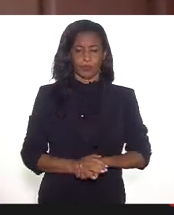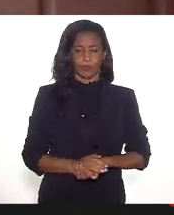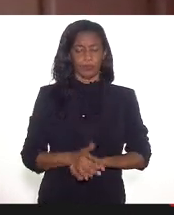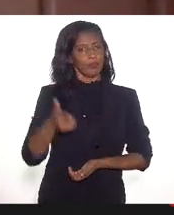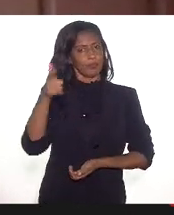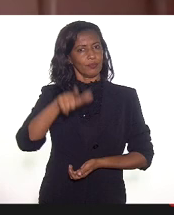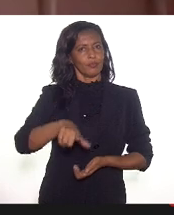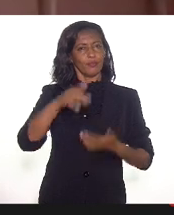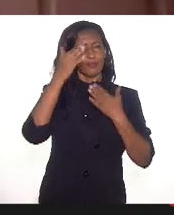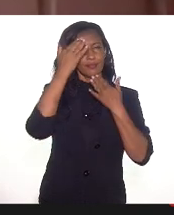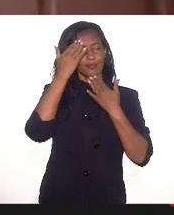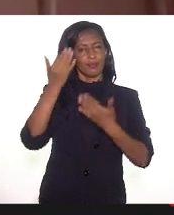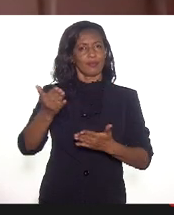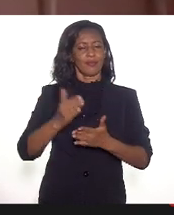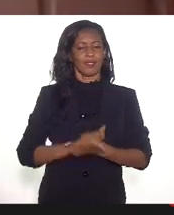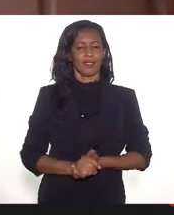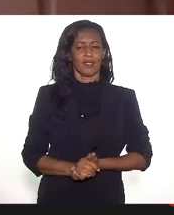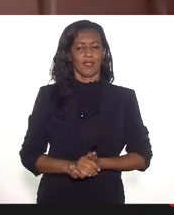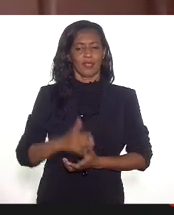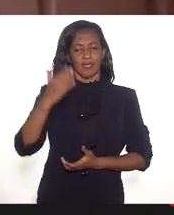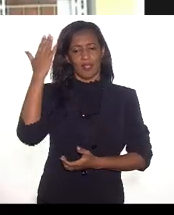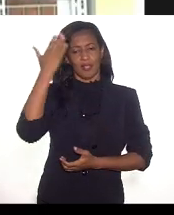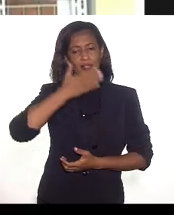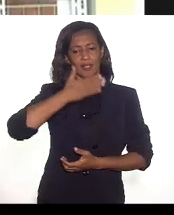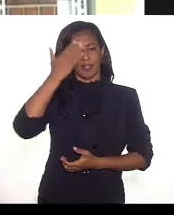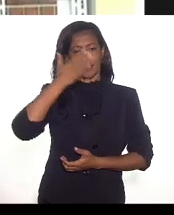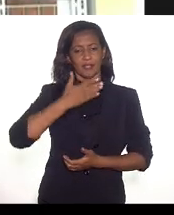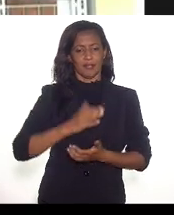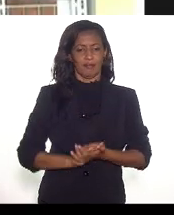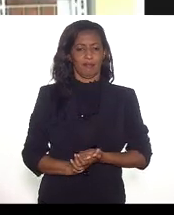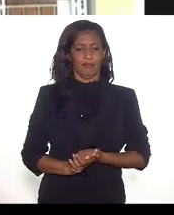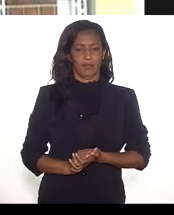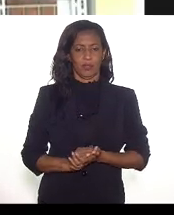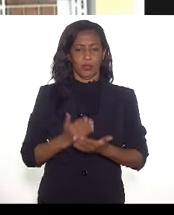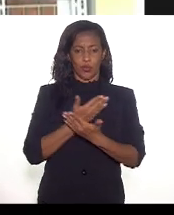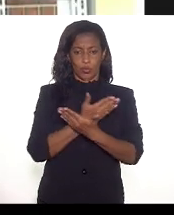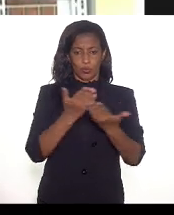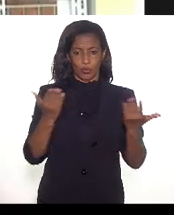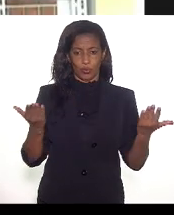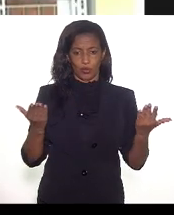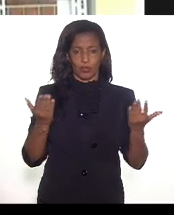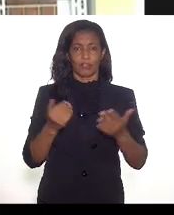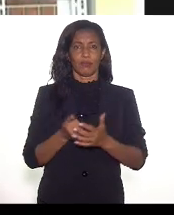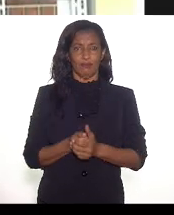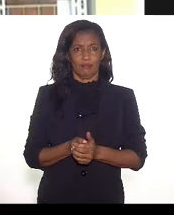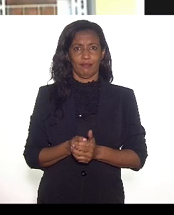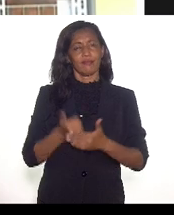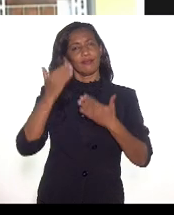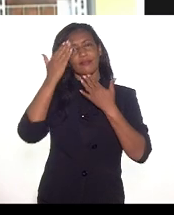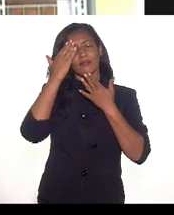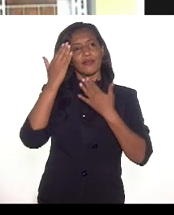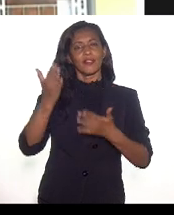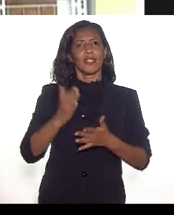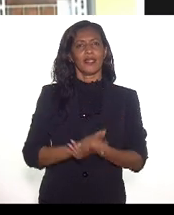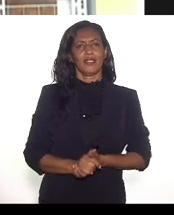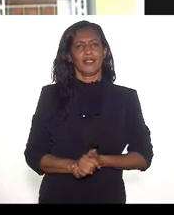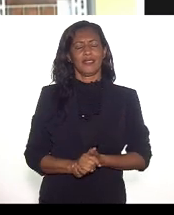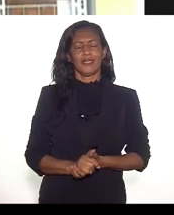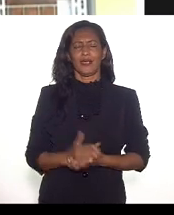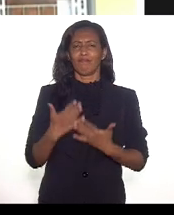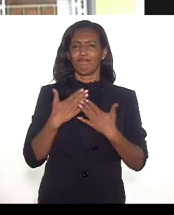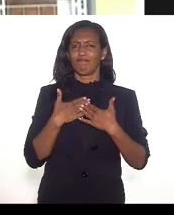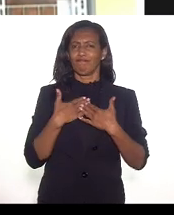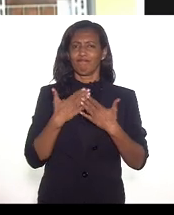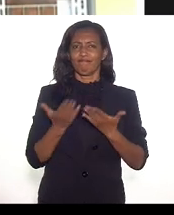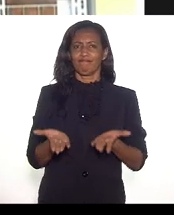agradecer a presença de todos e todas, agradecer imensamente